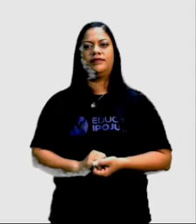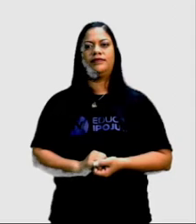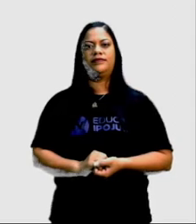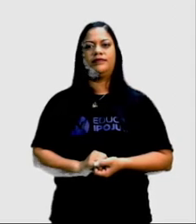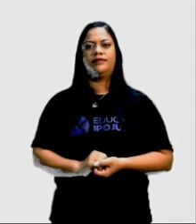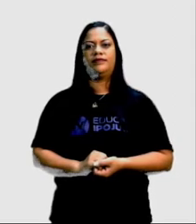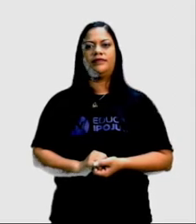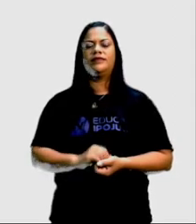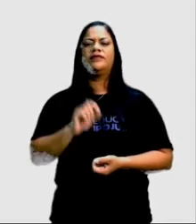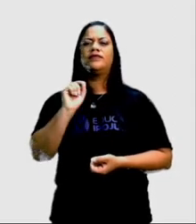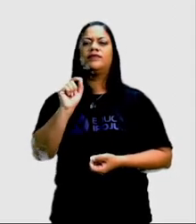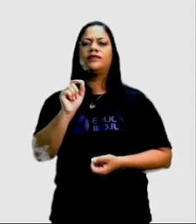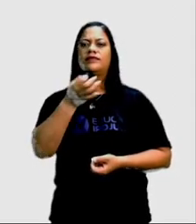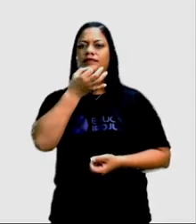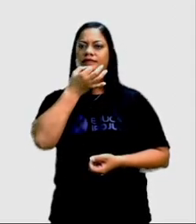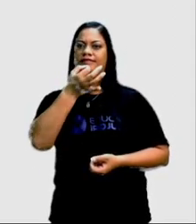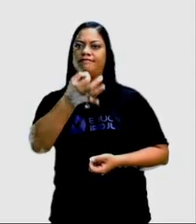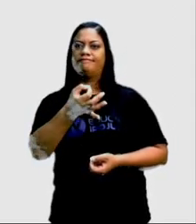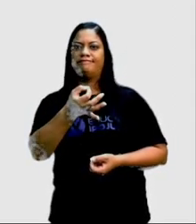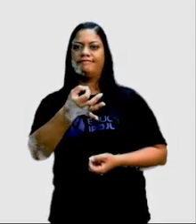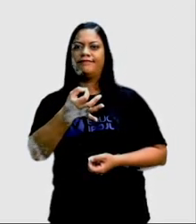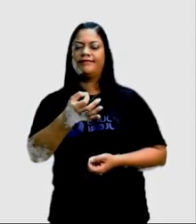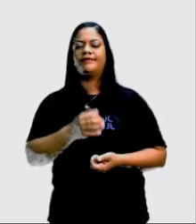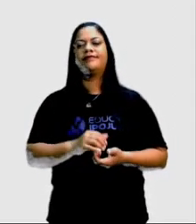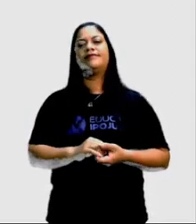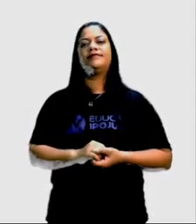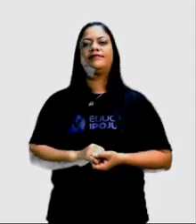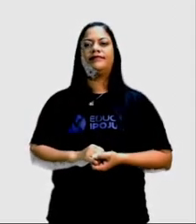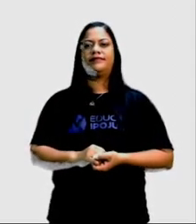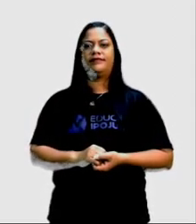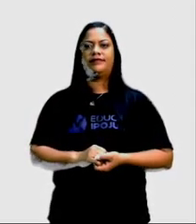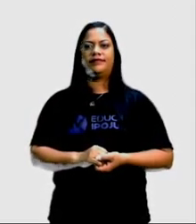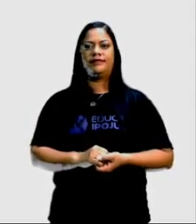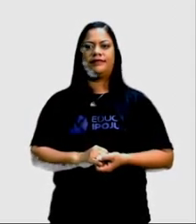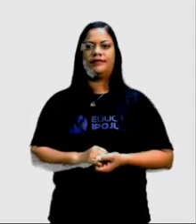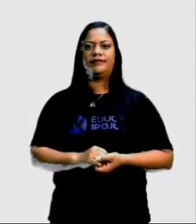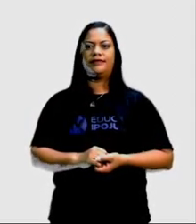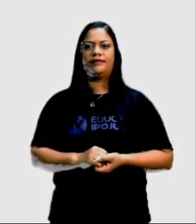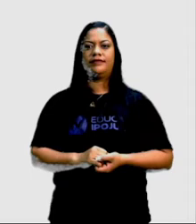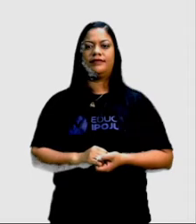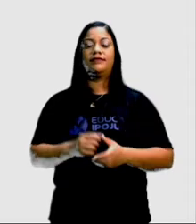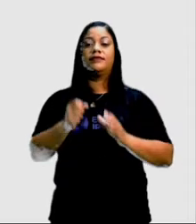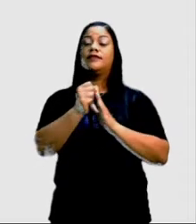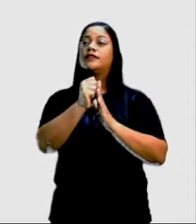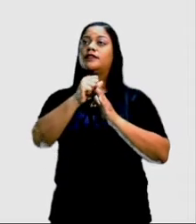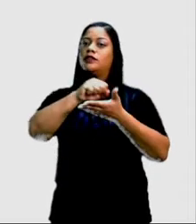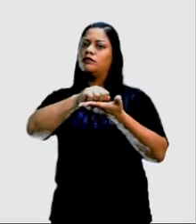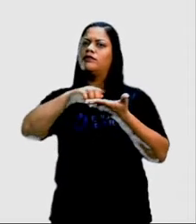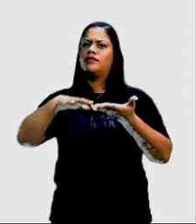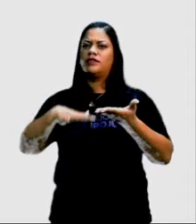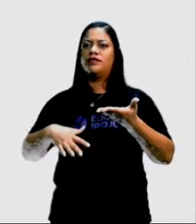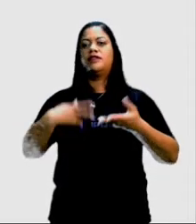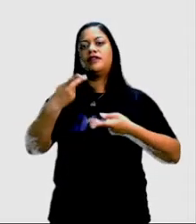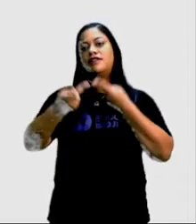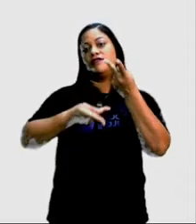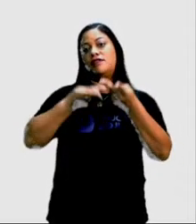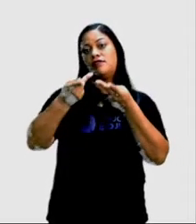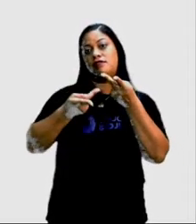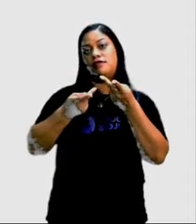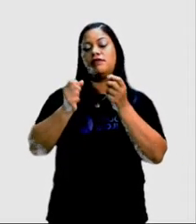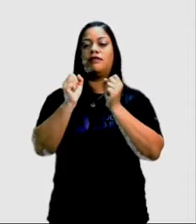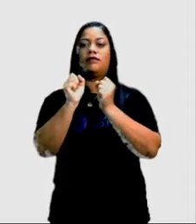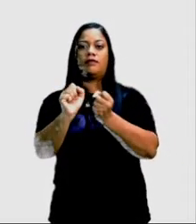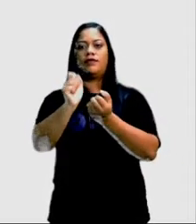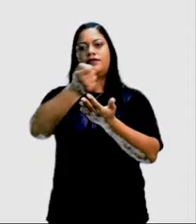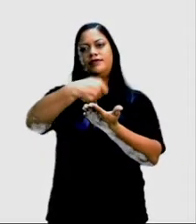O que é argumentação? Vamos a mais algum conceito. É uma atividade discursiva. Pode ser falada ou pode